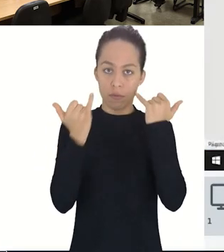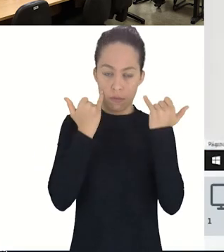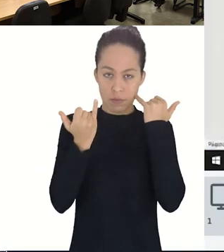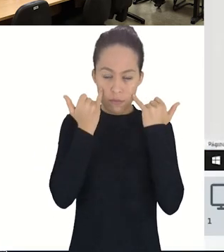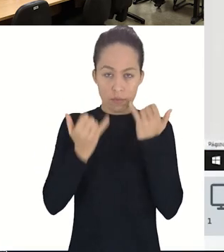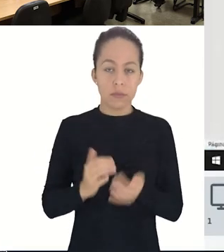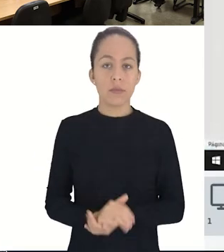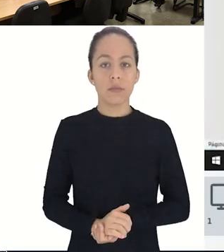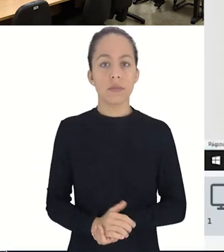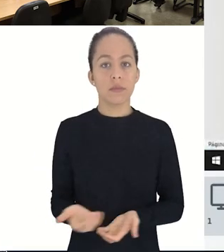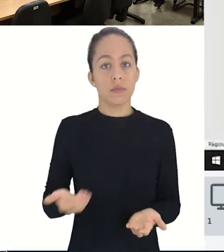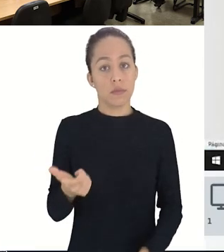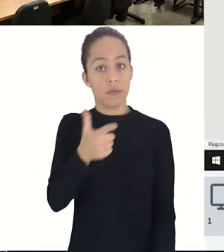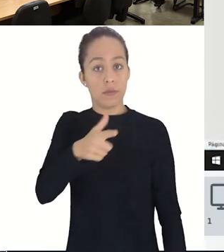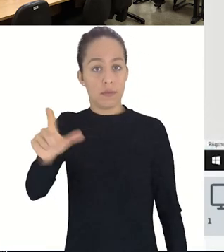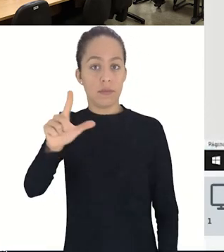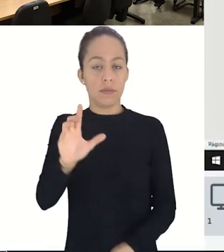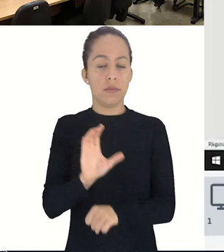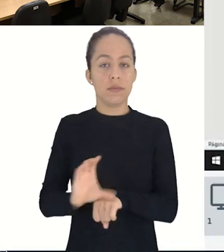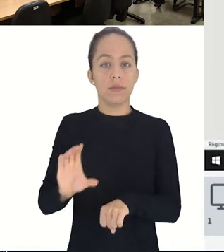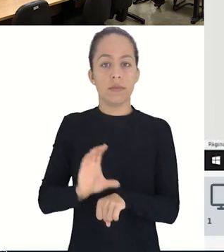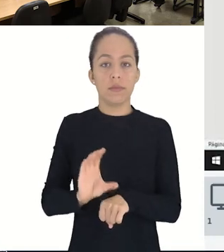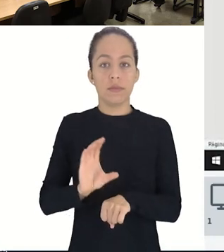Vamos seguir para o próximo curso.